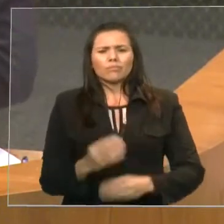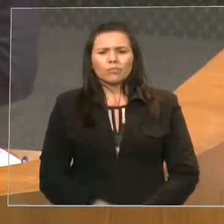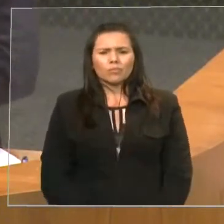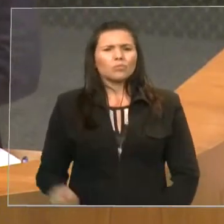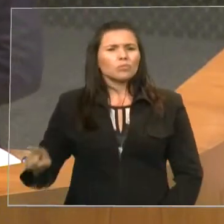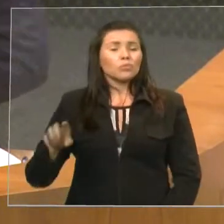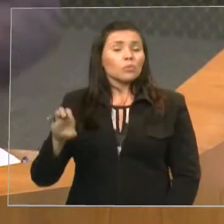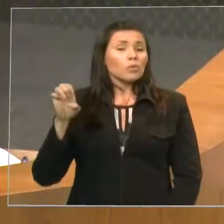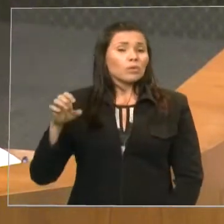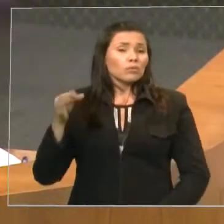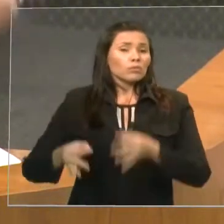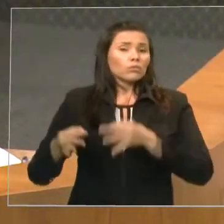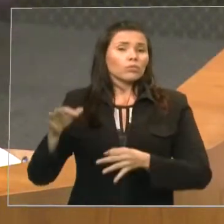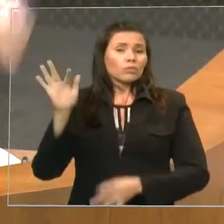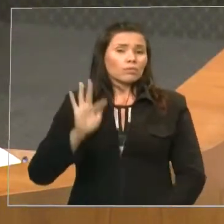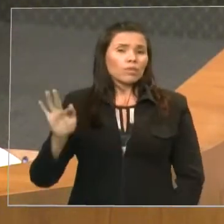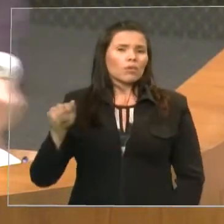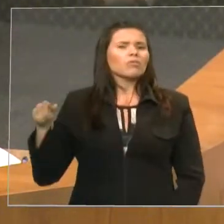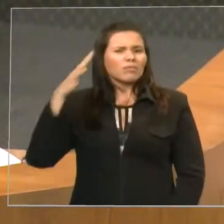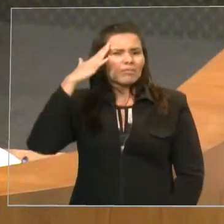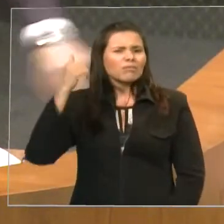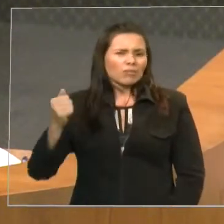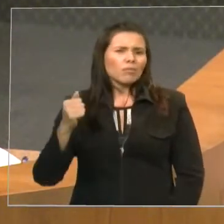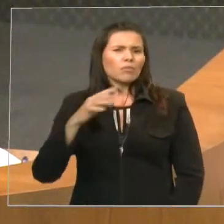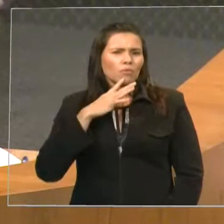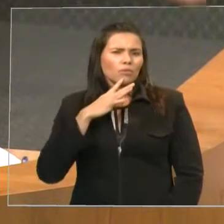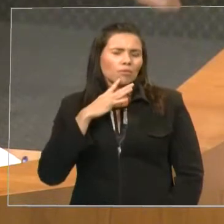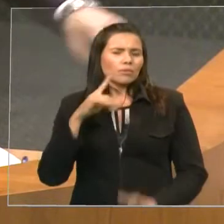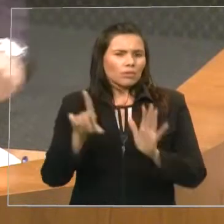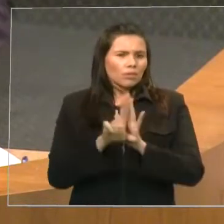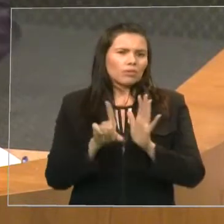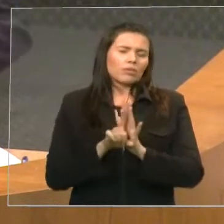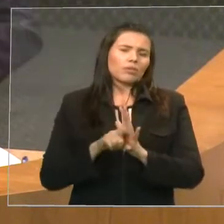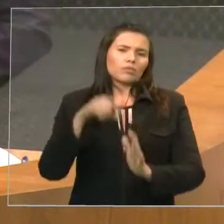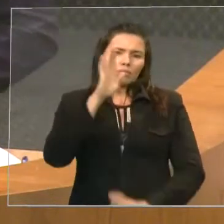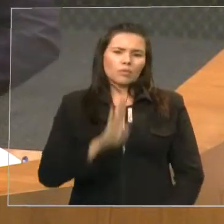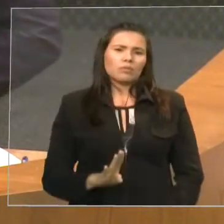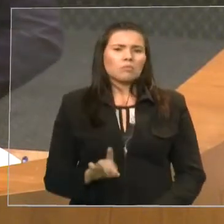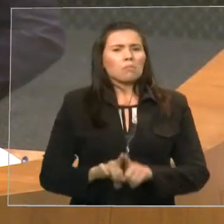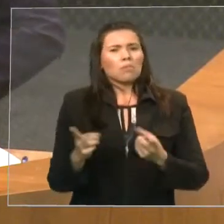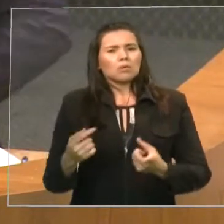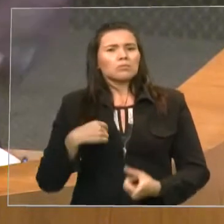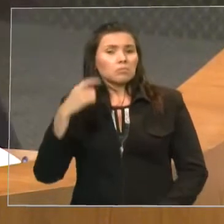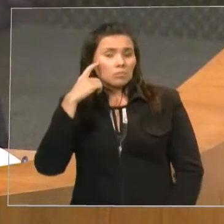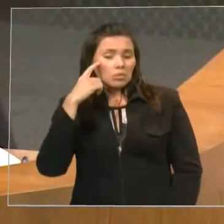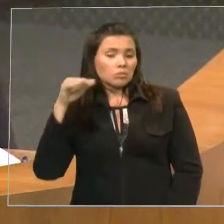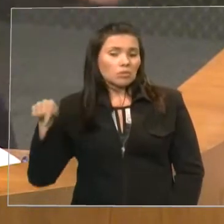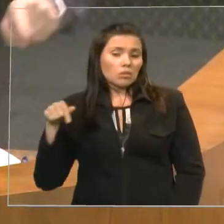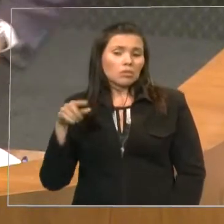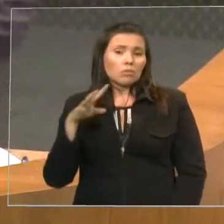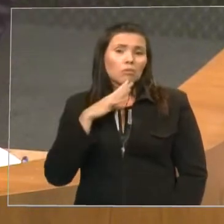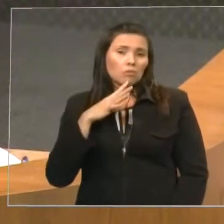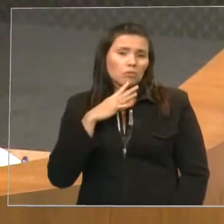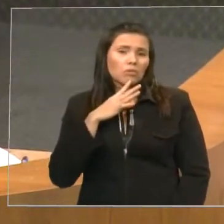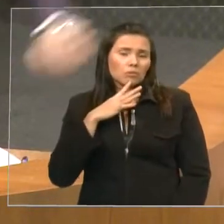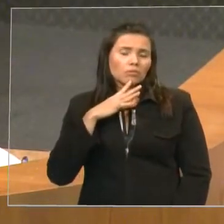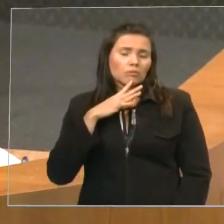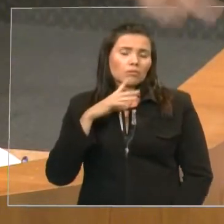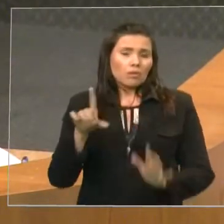ex-juiz federal que deveria saber as leis do Brasil. Mas talvez ele saiba as leis, mas não quer